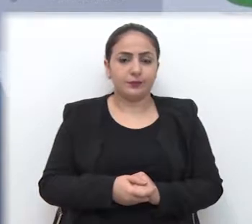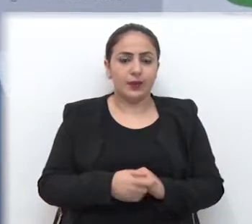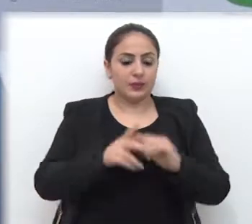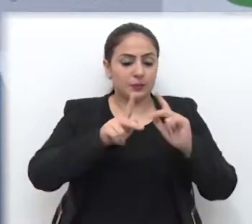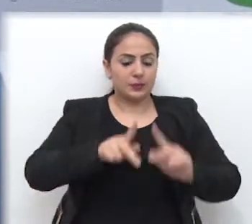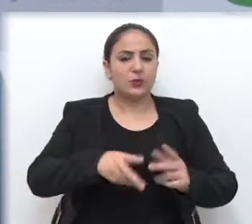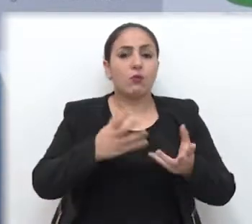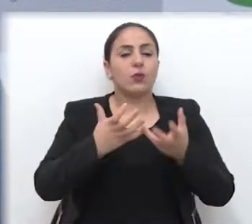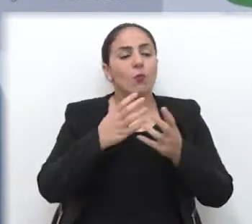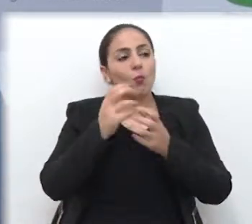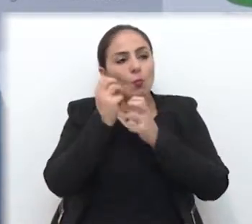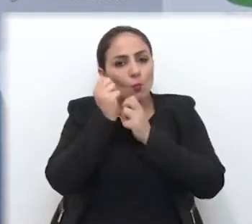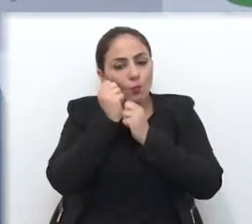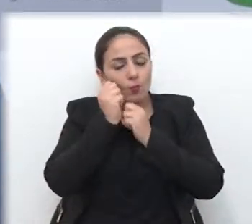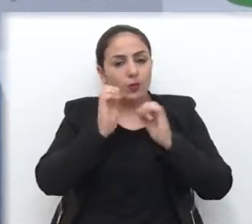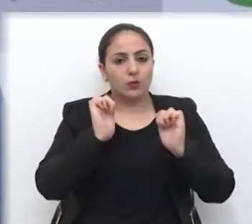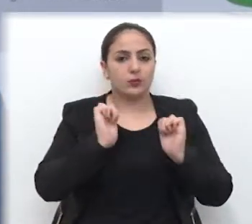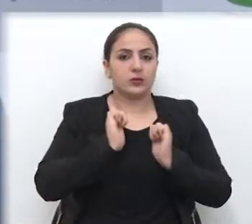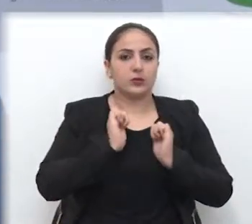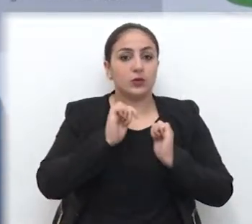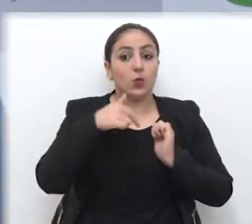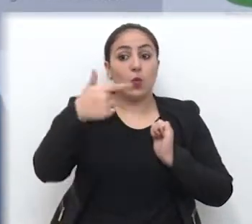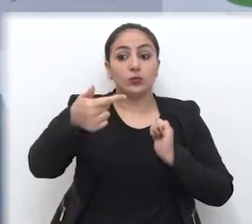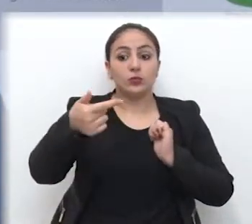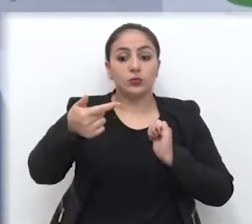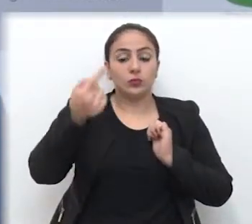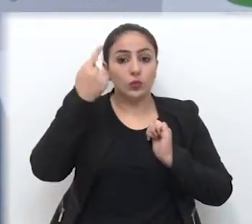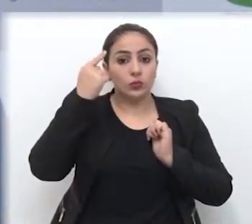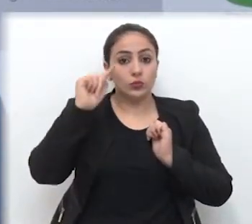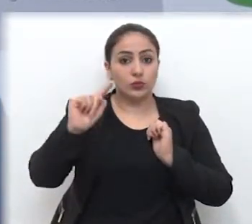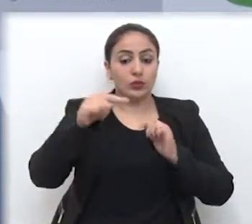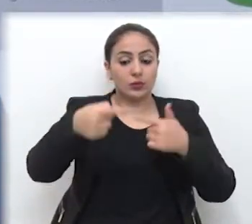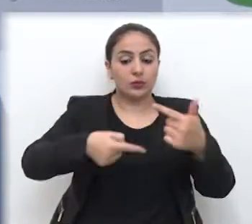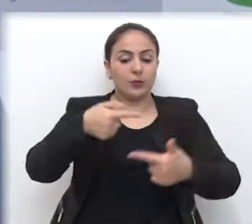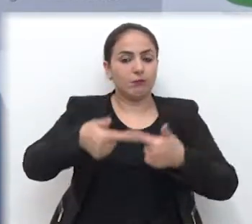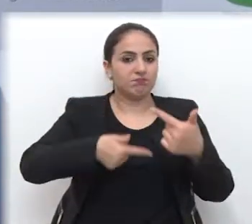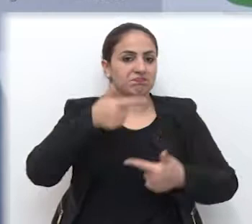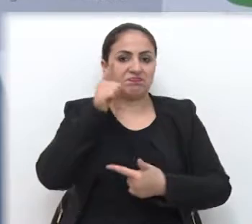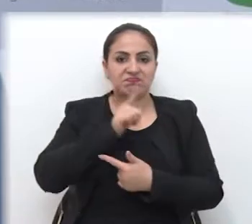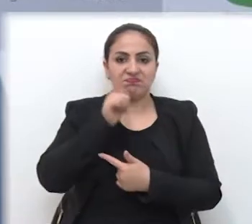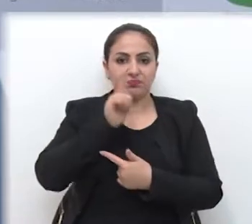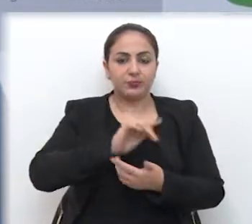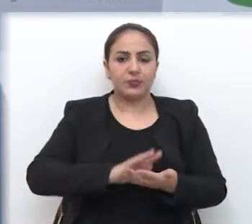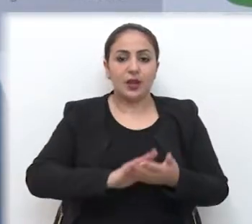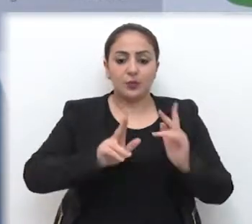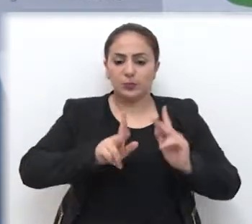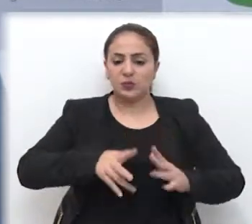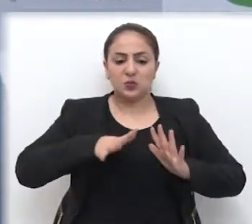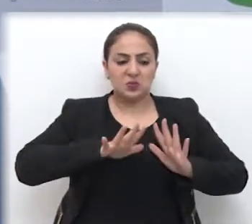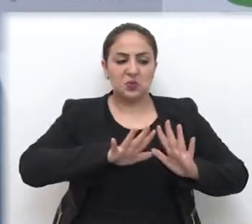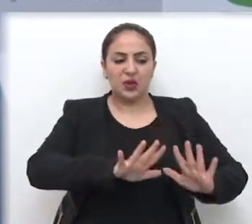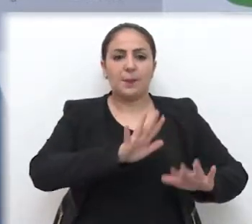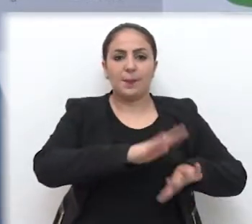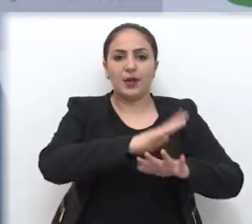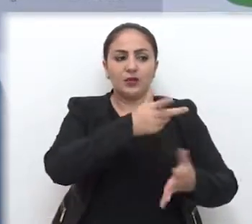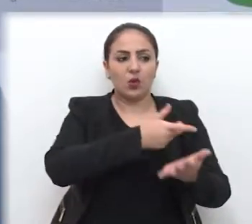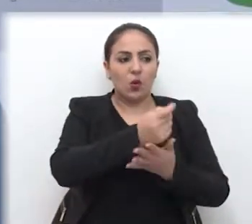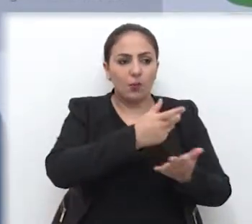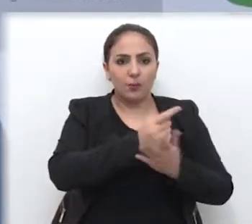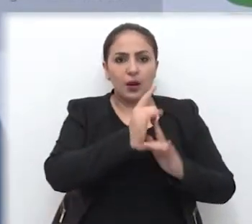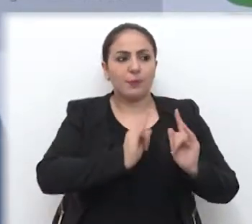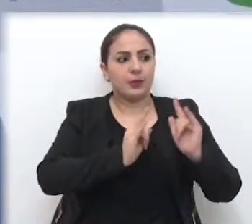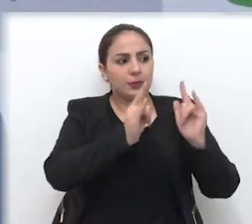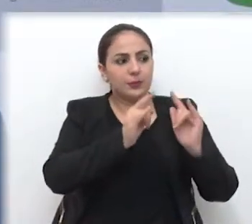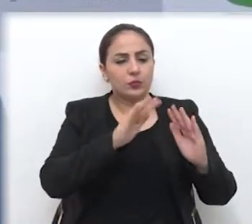As pessoas querem descansar para no outro dia trabalhar e não conseguem. Ninguém mais quer comprar imóvel,